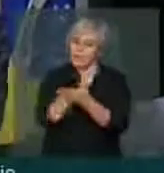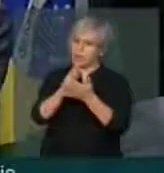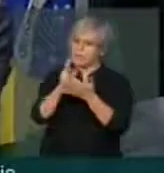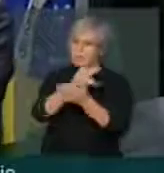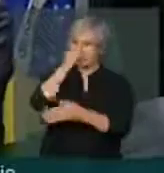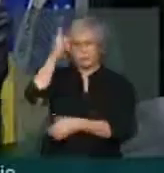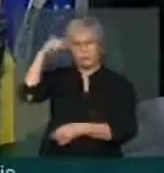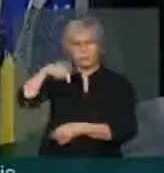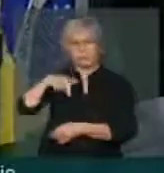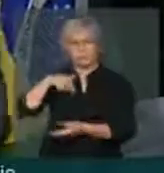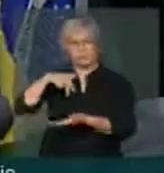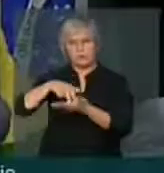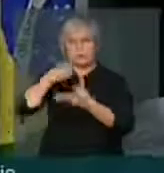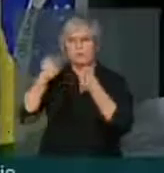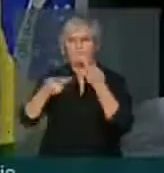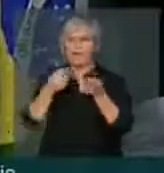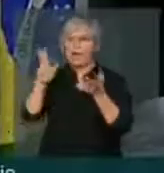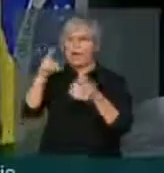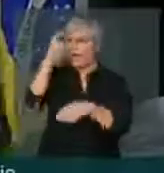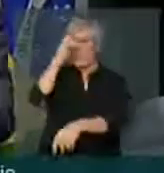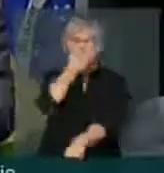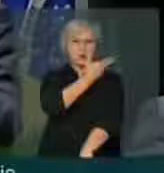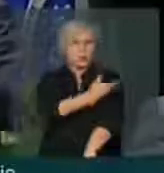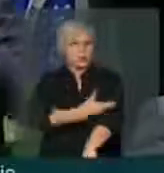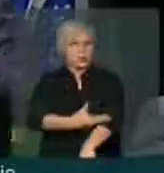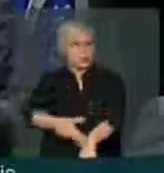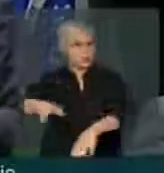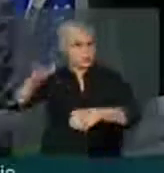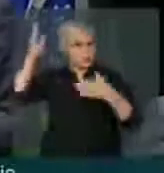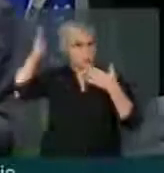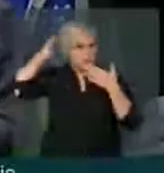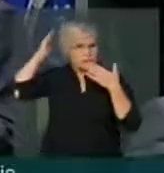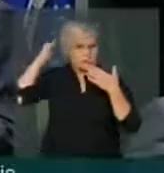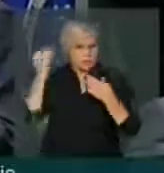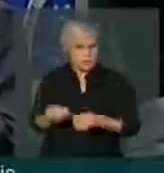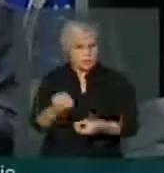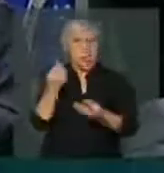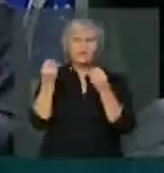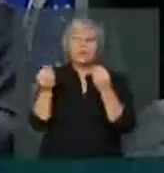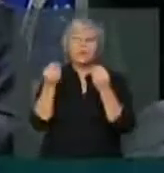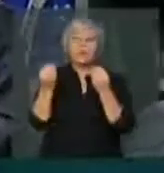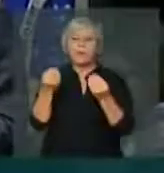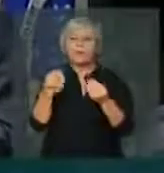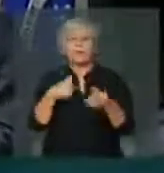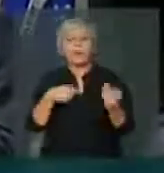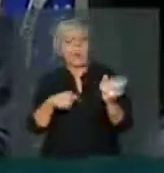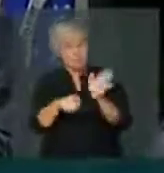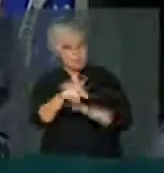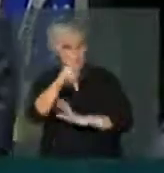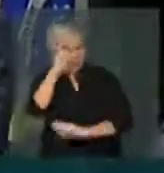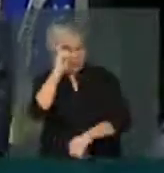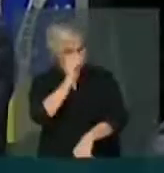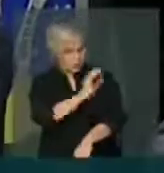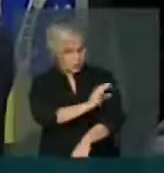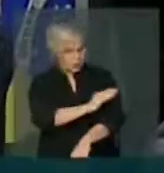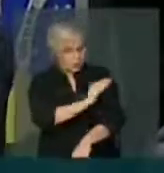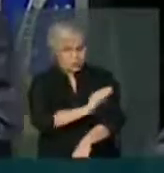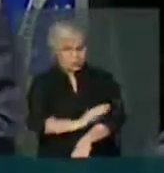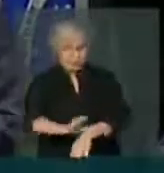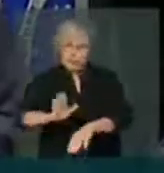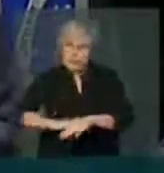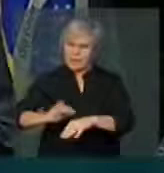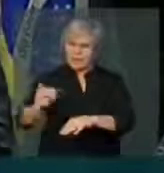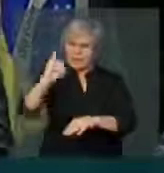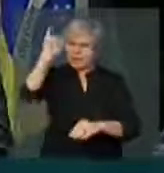nessa casa falar que é cultura indígena. Ora, eu pergunto, a cultura é mais importante do que o direito à